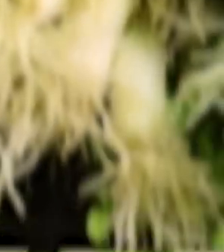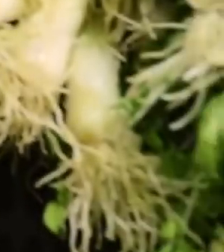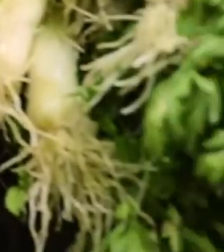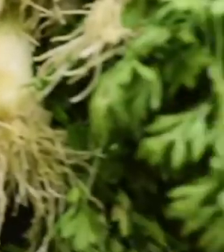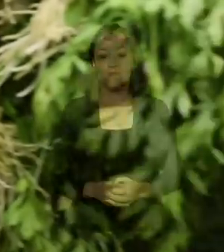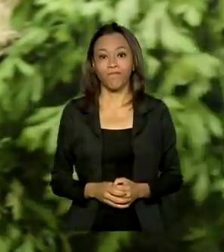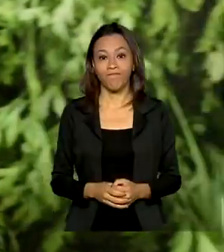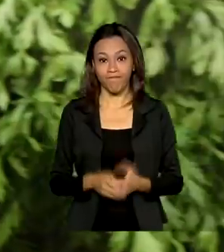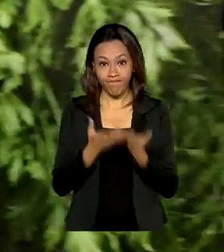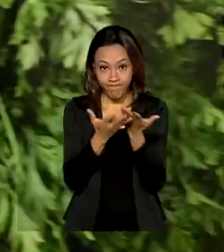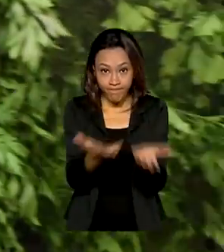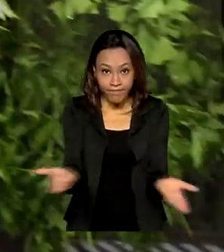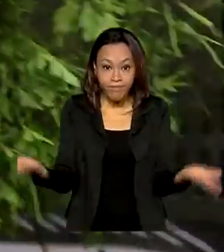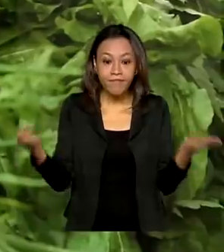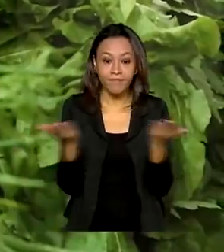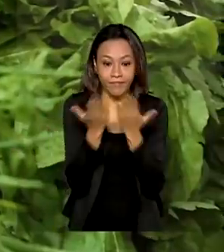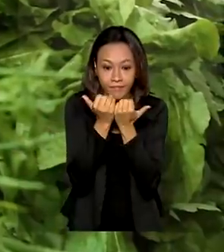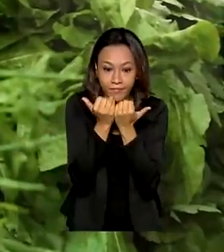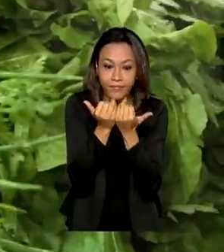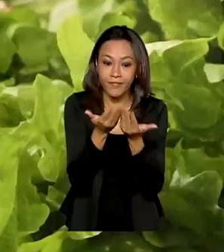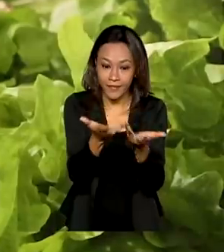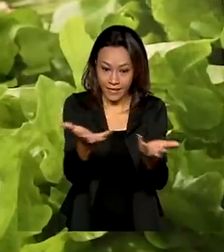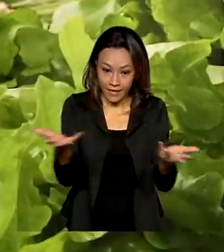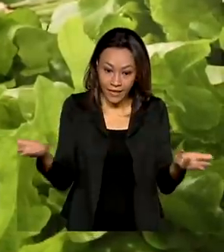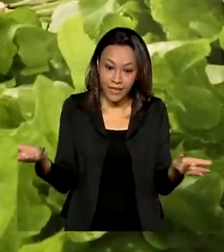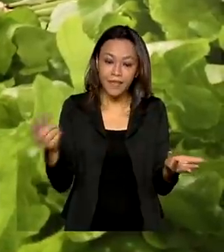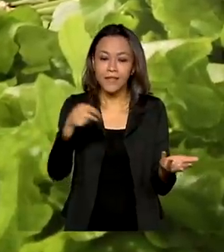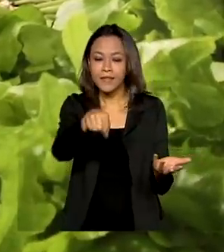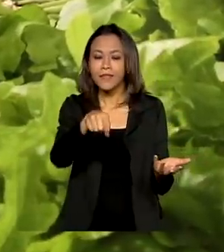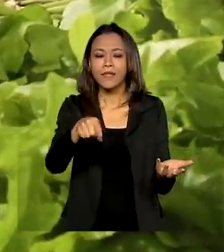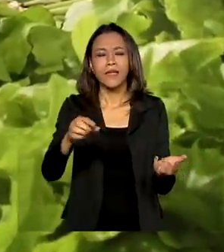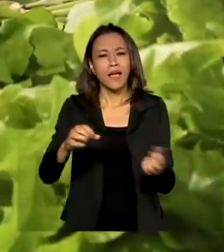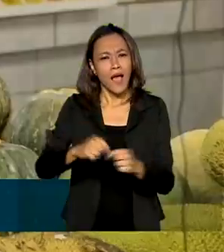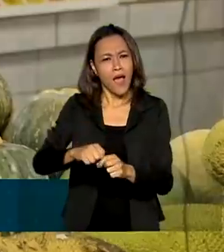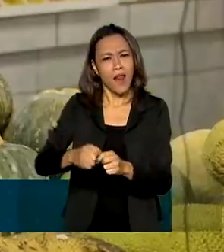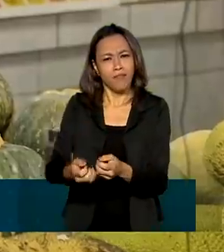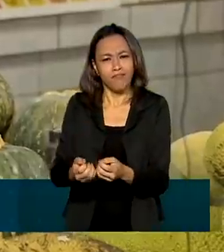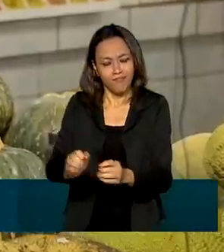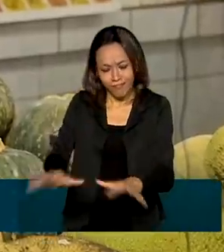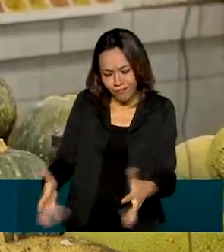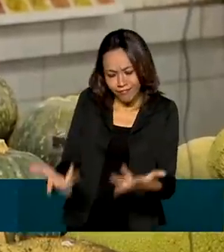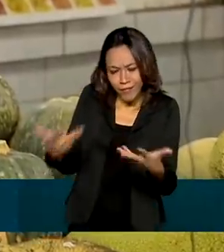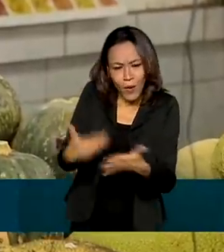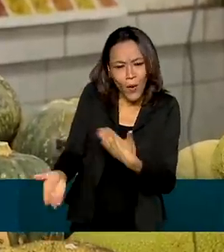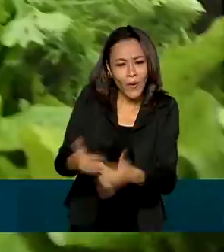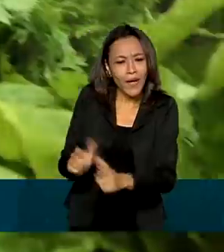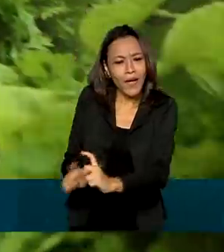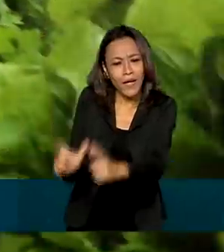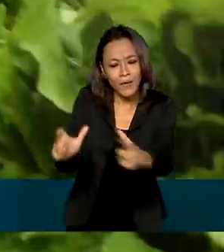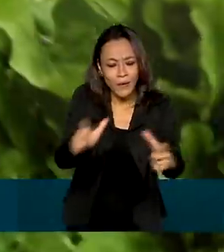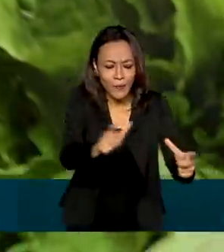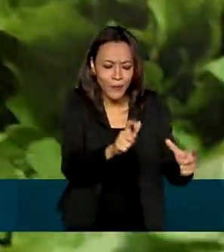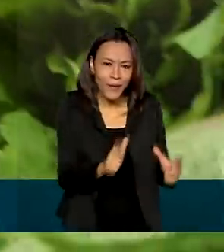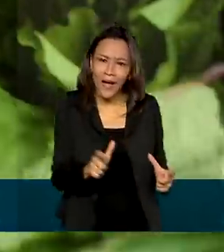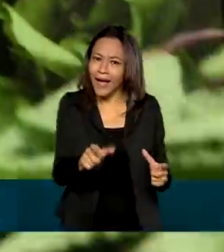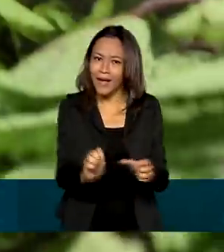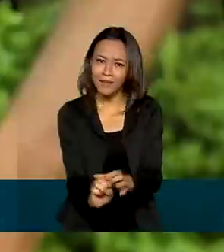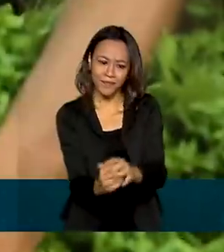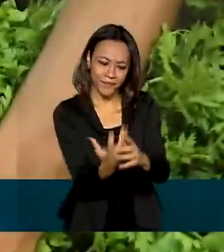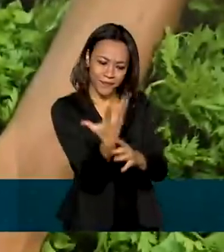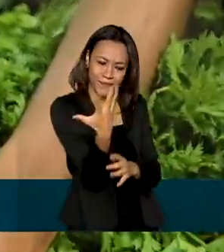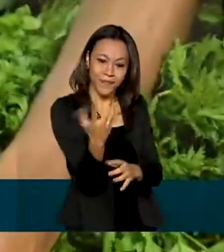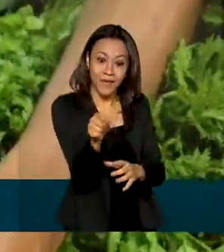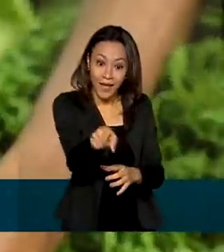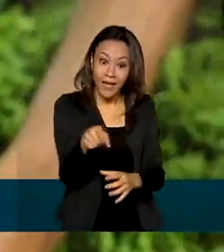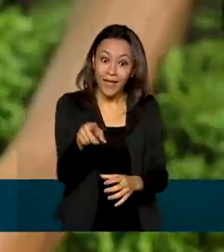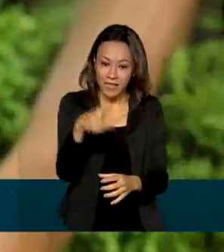As plantas alimentícias não convencionais, panques, crescem espontaneamente em qualquer lugar. Muita gente confunde até